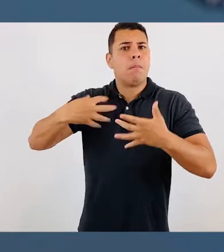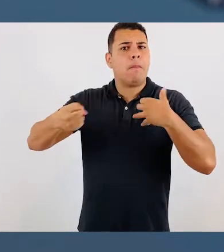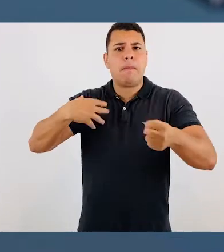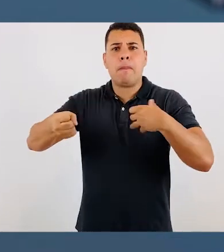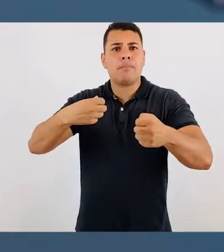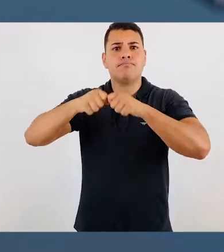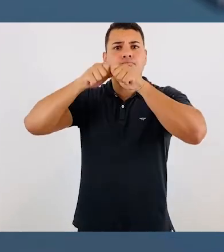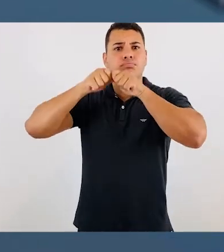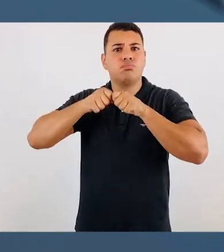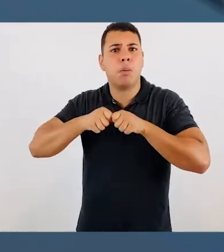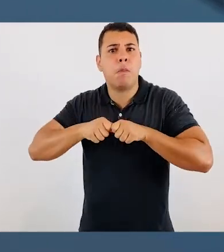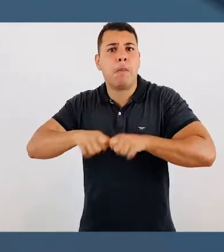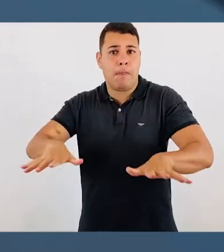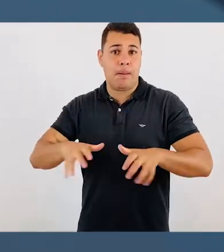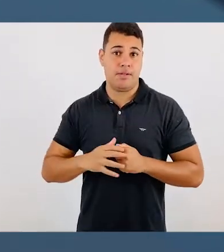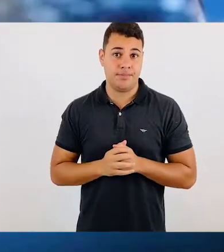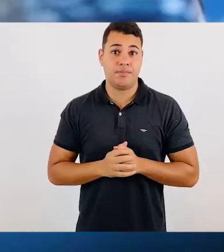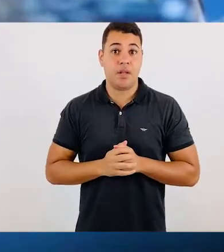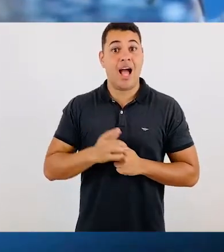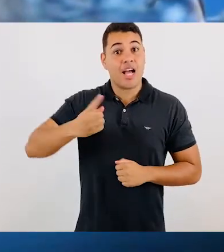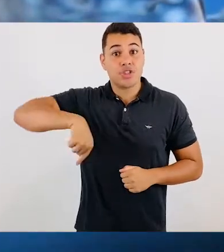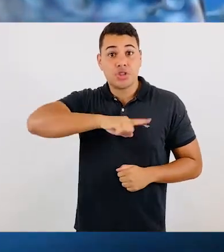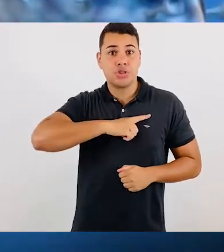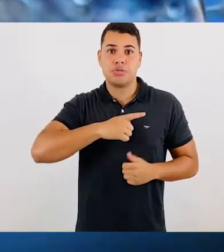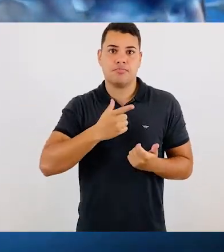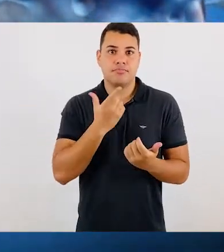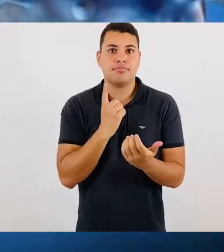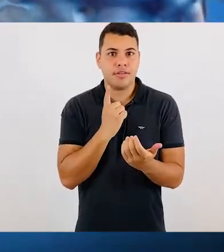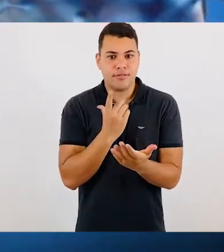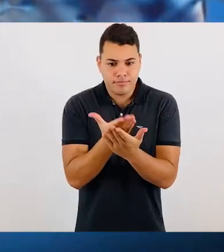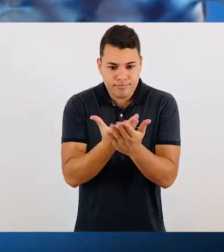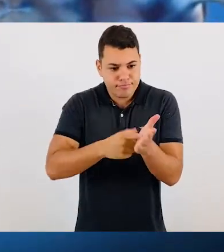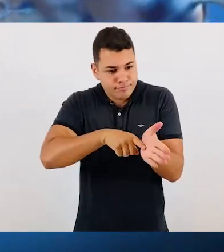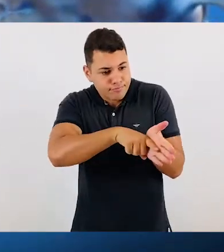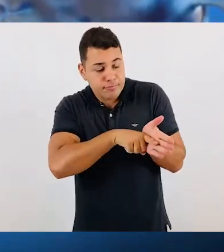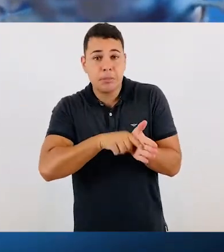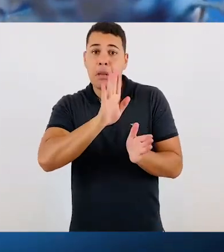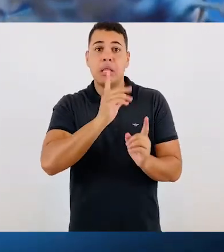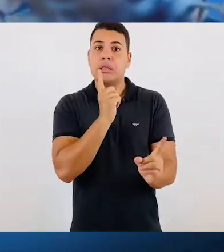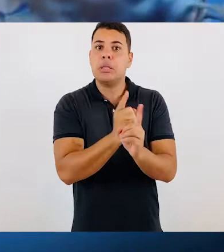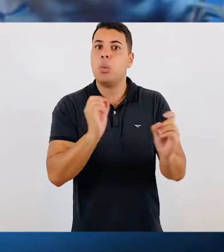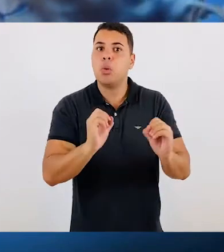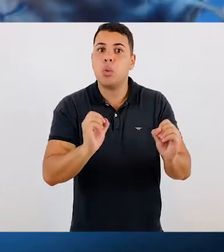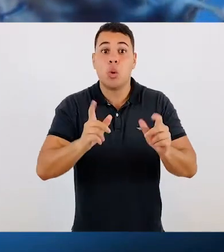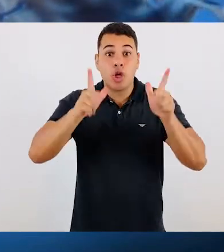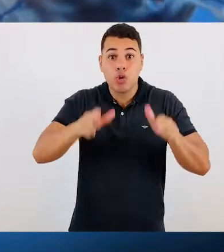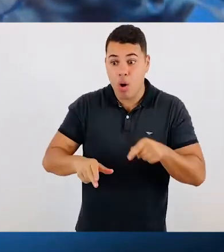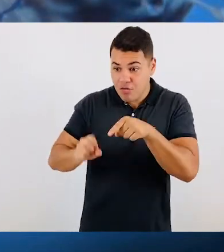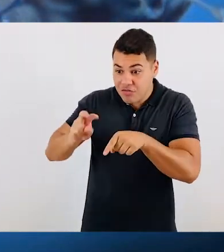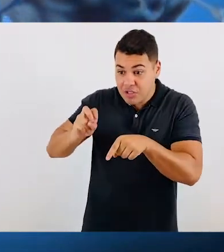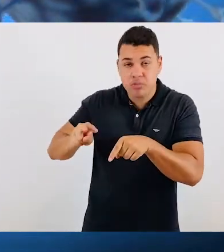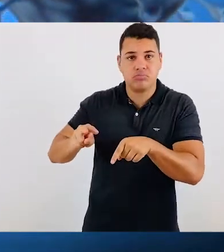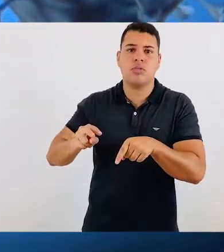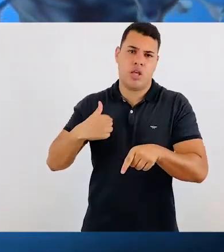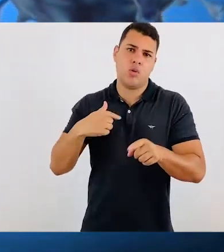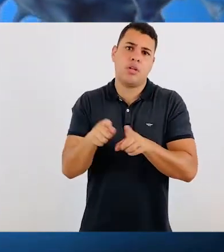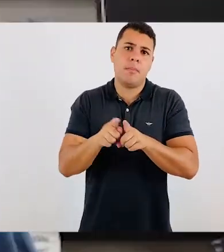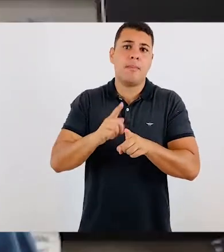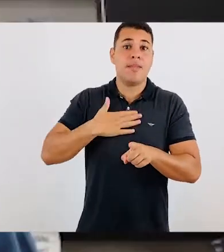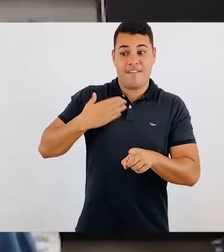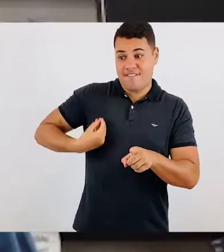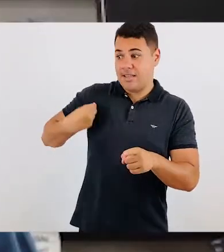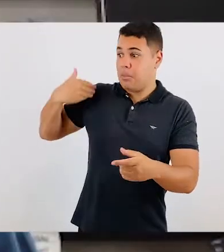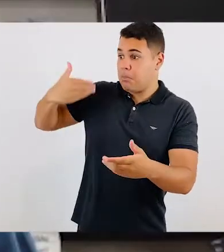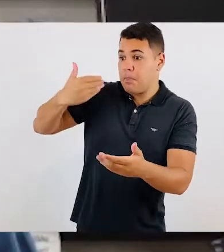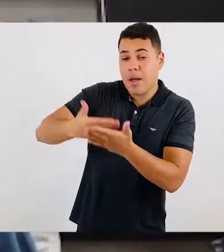jamais viu antes na pandemia e eu devo confessar para você que jamais vi antes sem outras epidemias também.